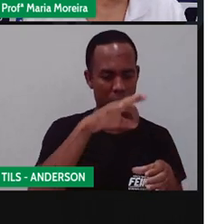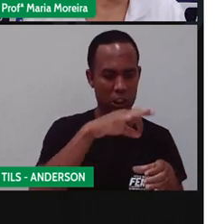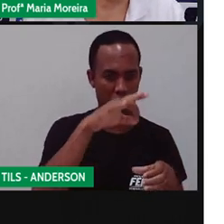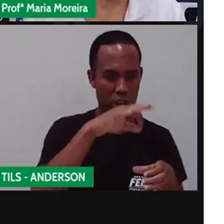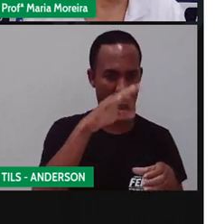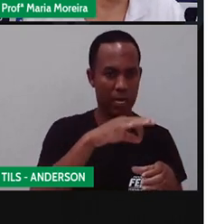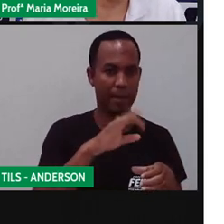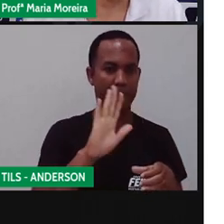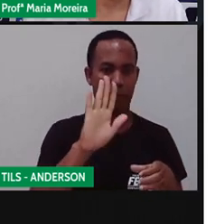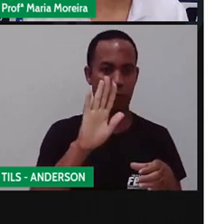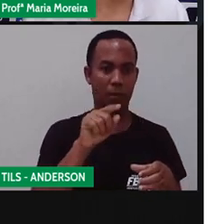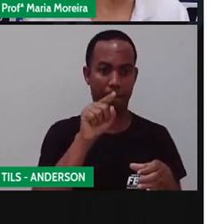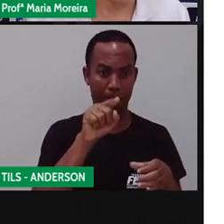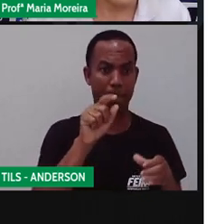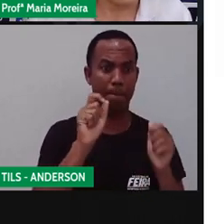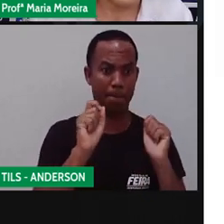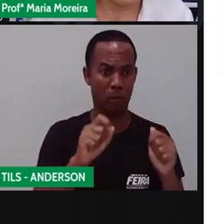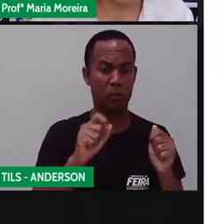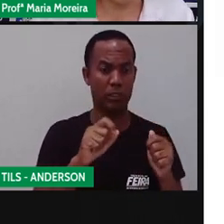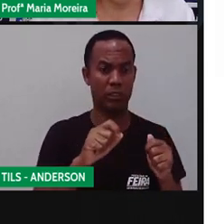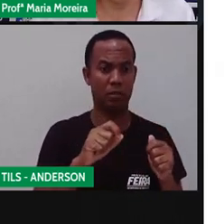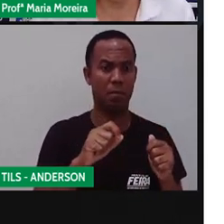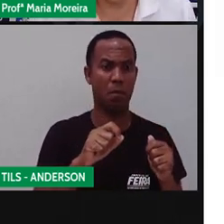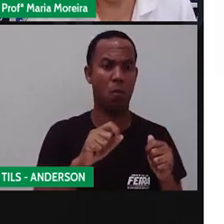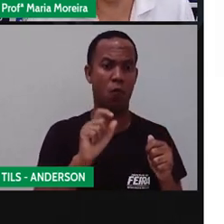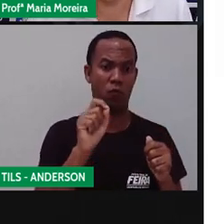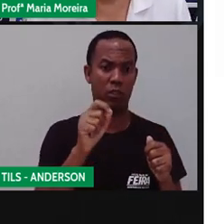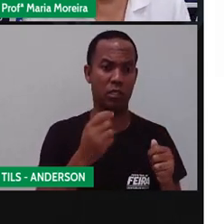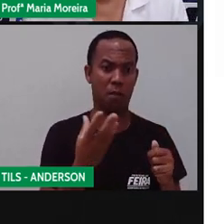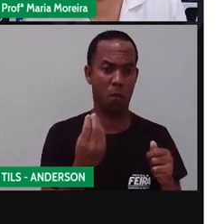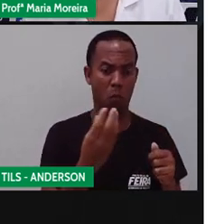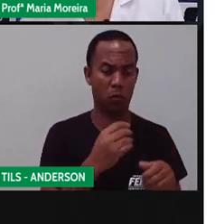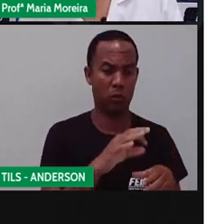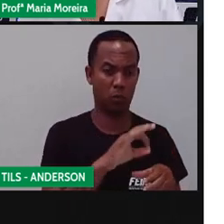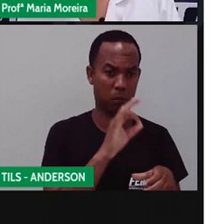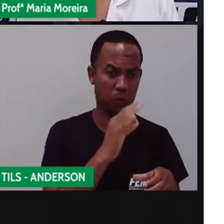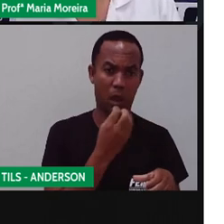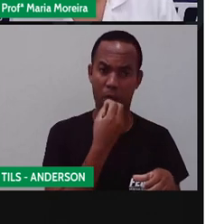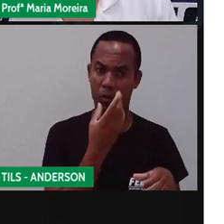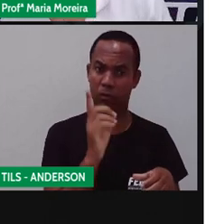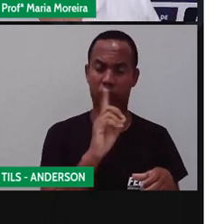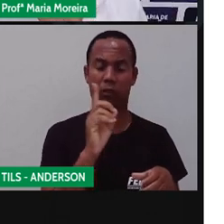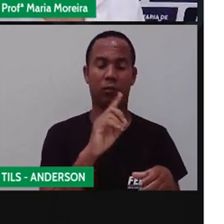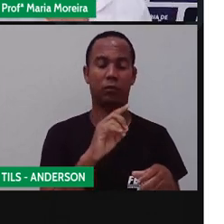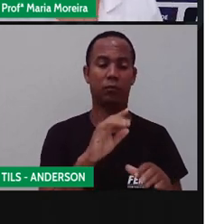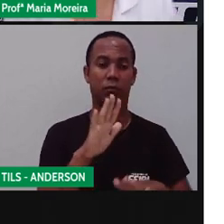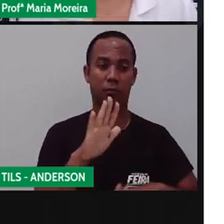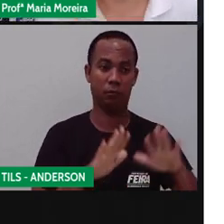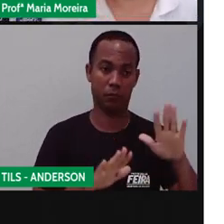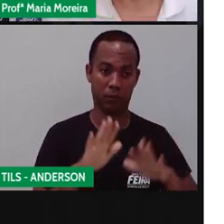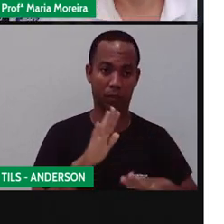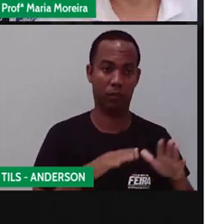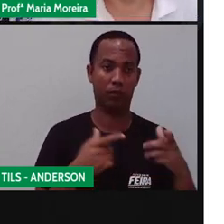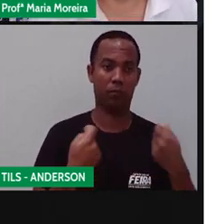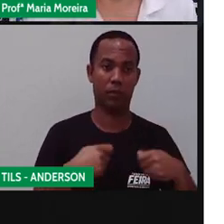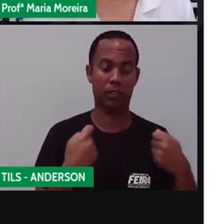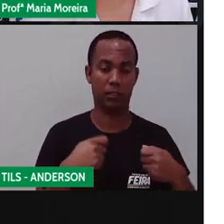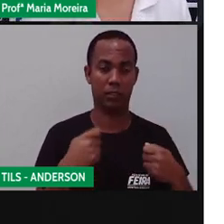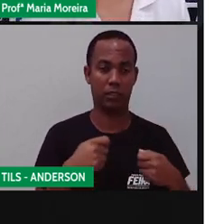se você não fizer ele de uma maneira correta. Então, o interessante e importante é que você utilize o quê?